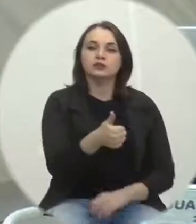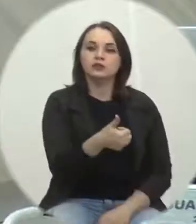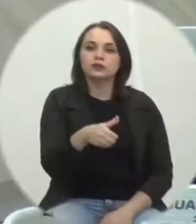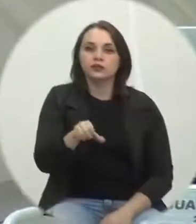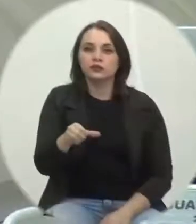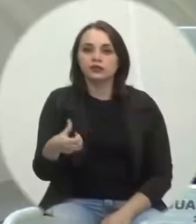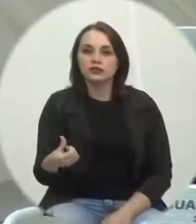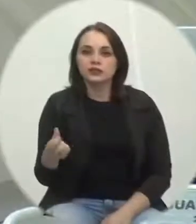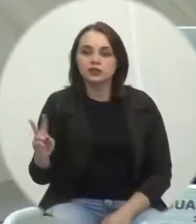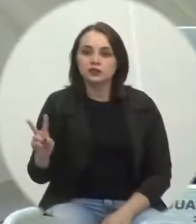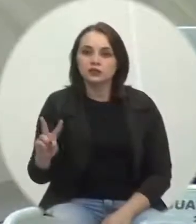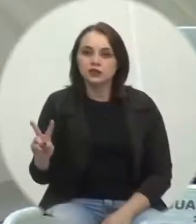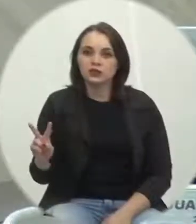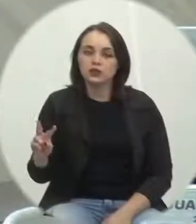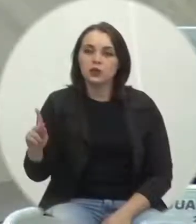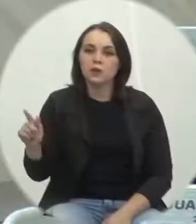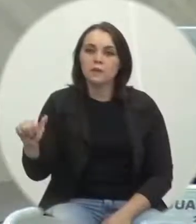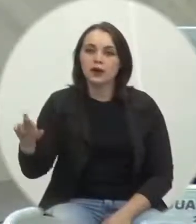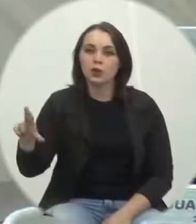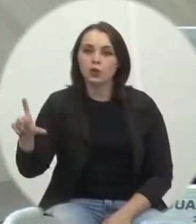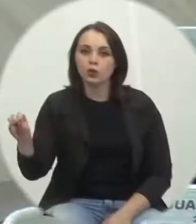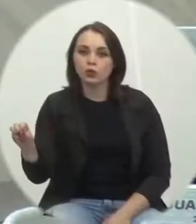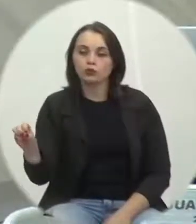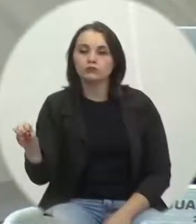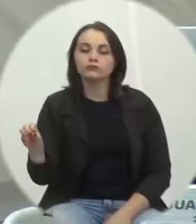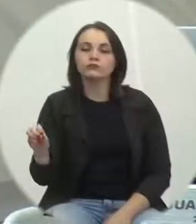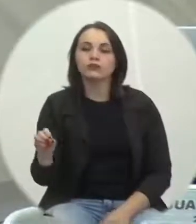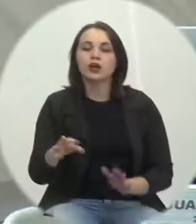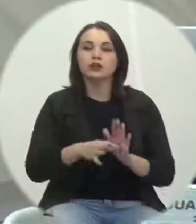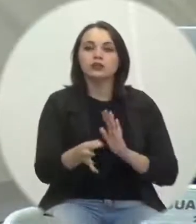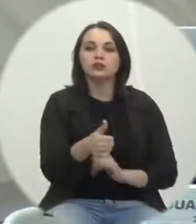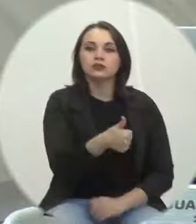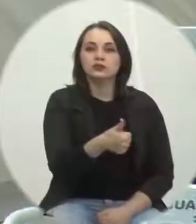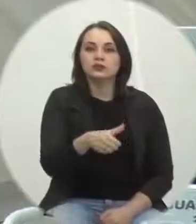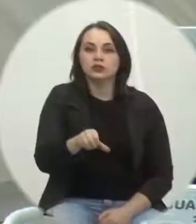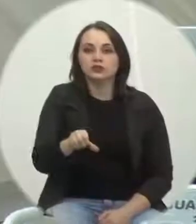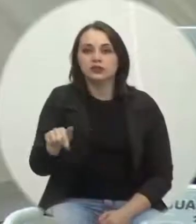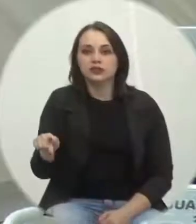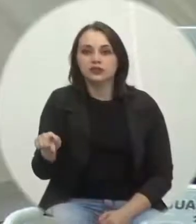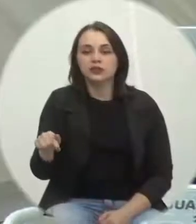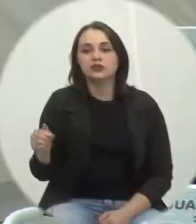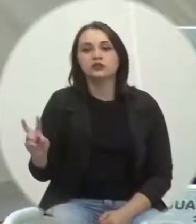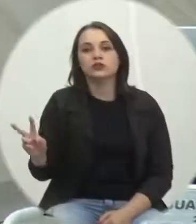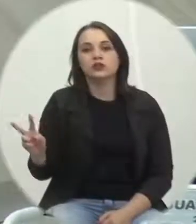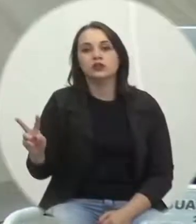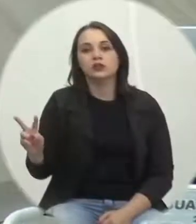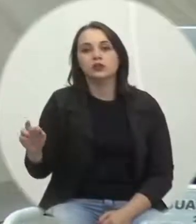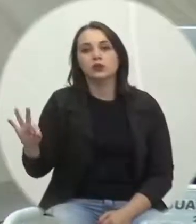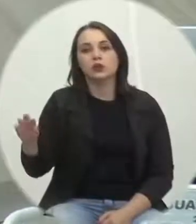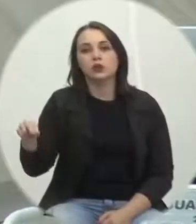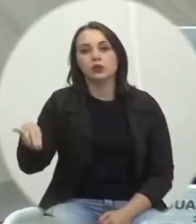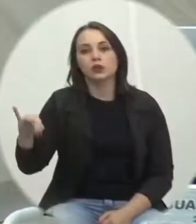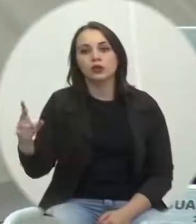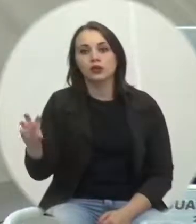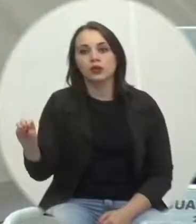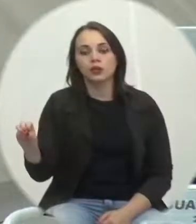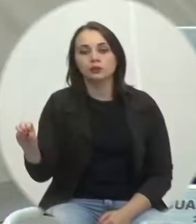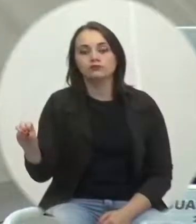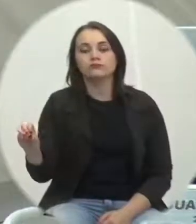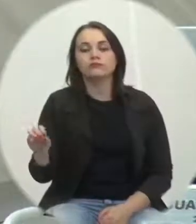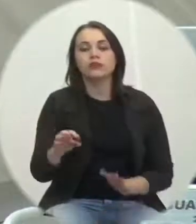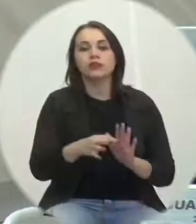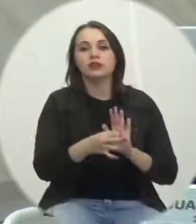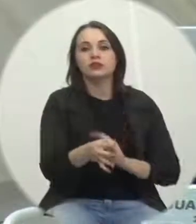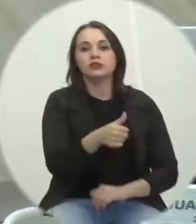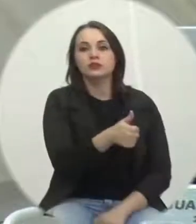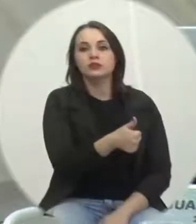21, de autoria do vereador Paulo Ferrarese. Indicação 197, 21, de autoria do vereador Toninho da Saúde. Indicação